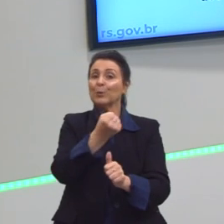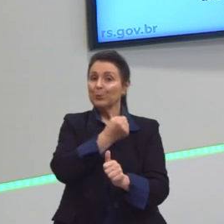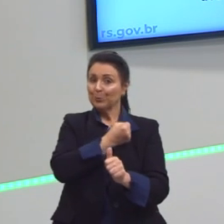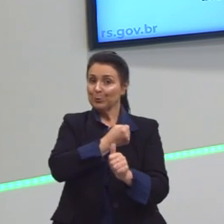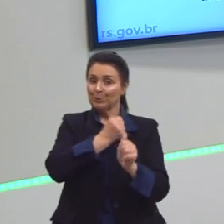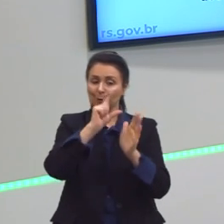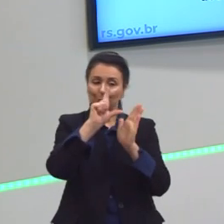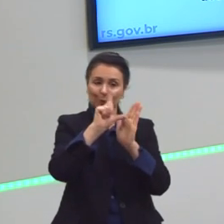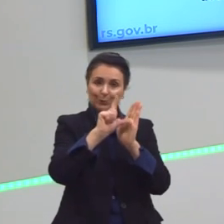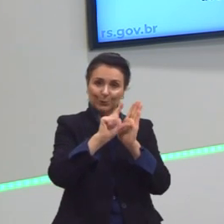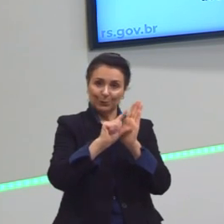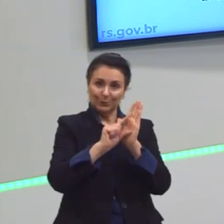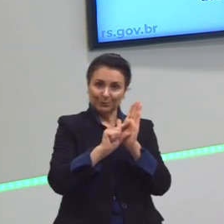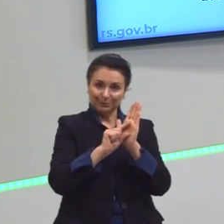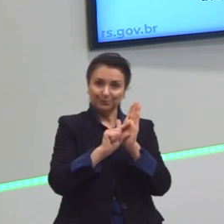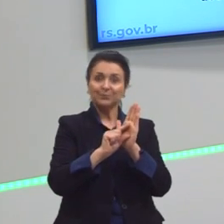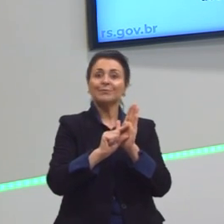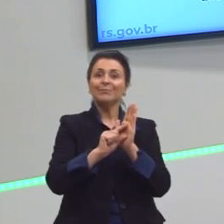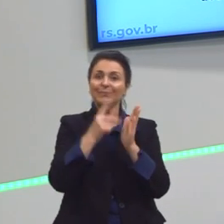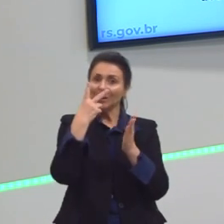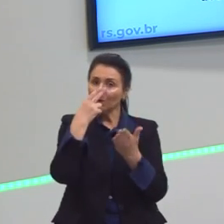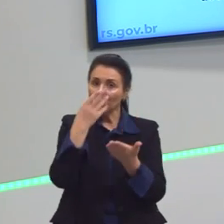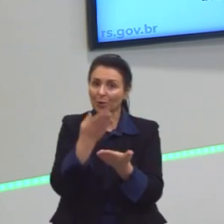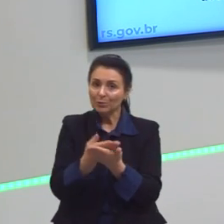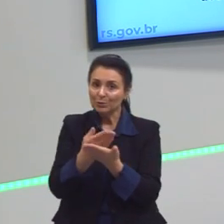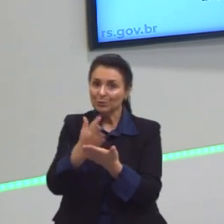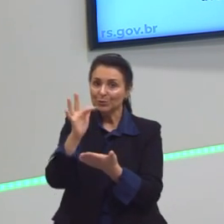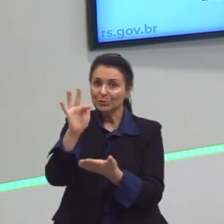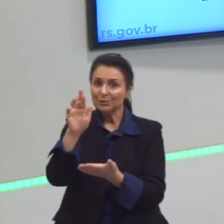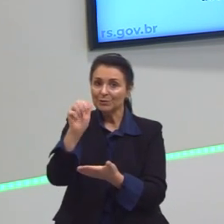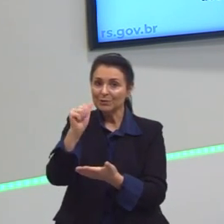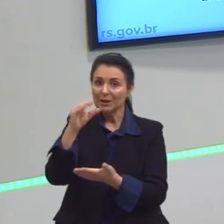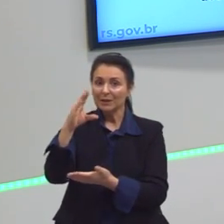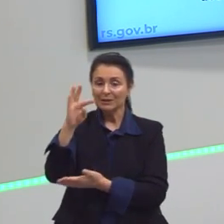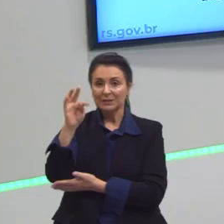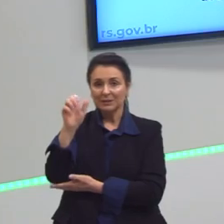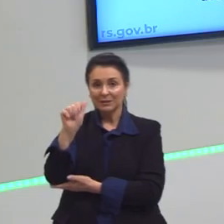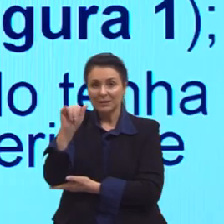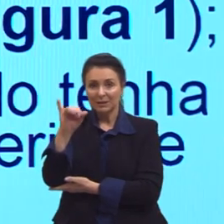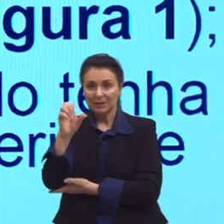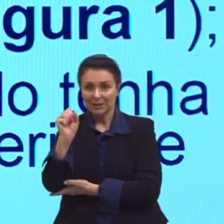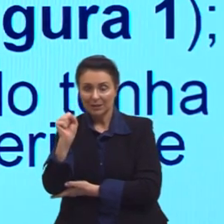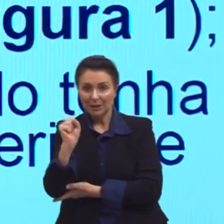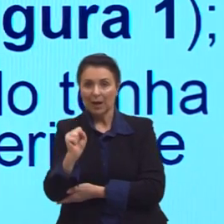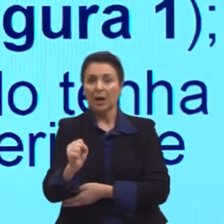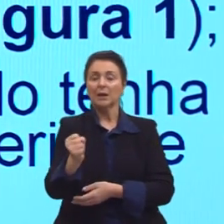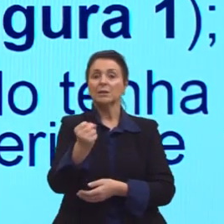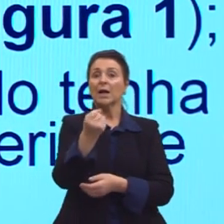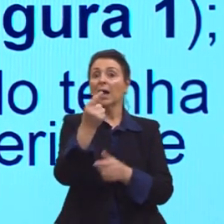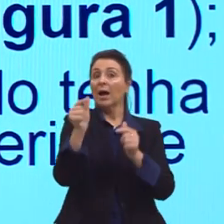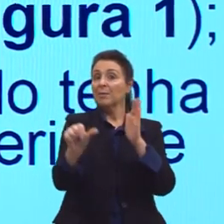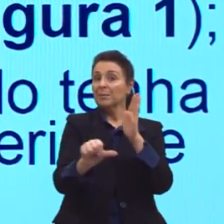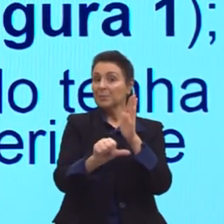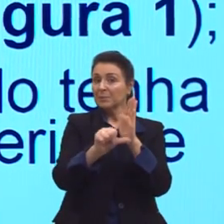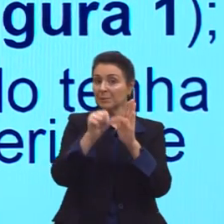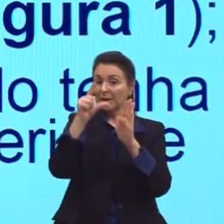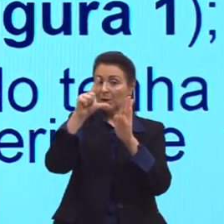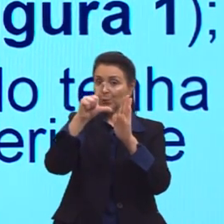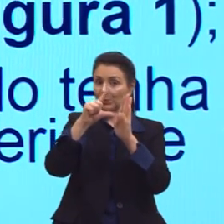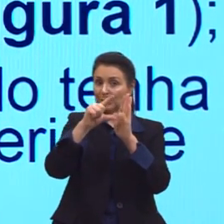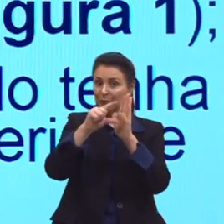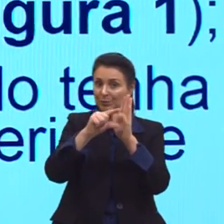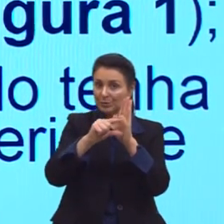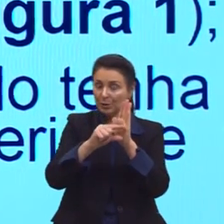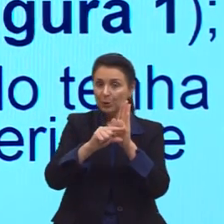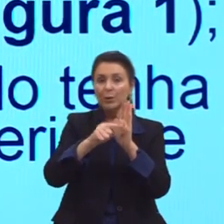nós estamos estudando aqui os fractais. Essa figura 1, ela foi reduzida em uma escala menor e ela houve uma